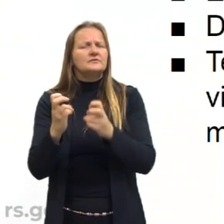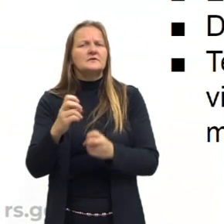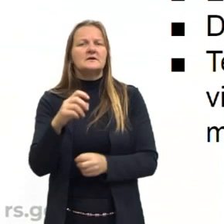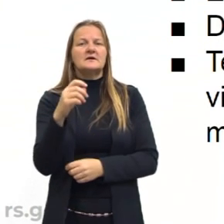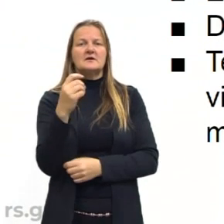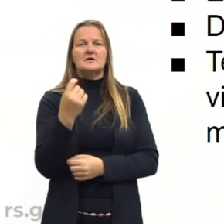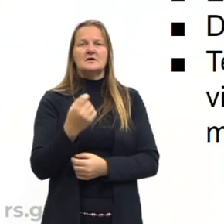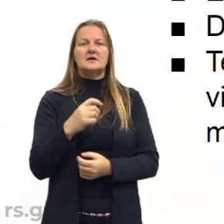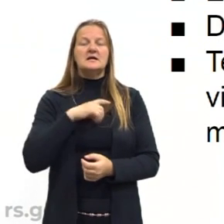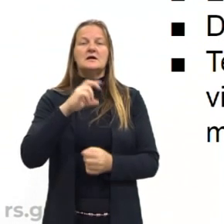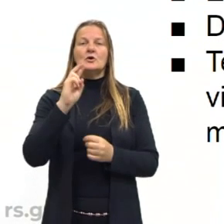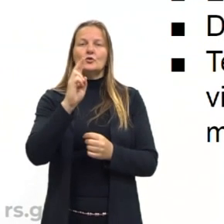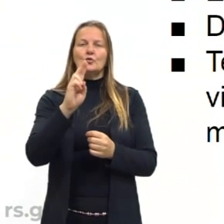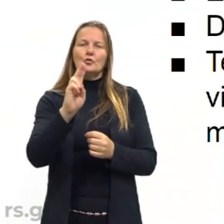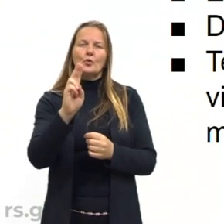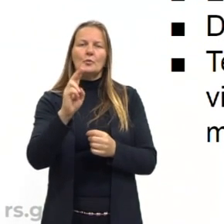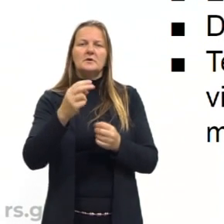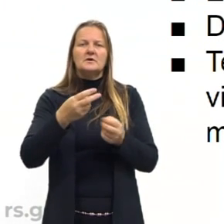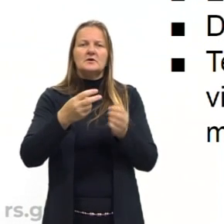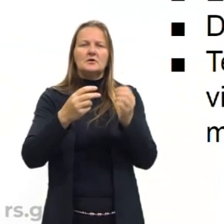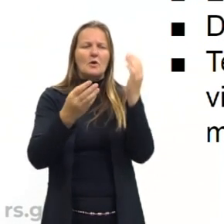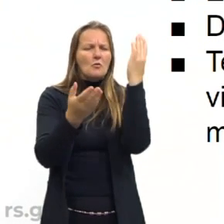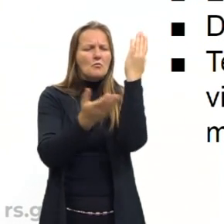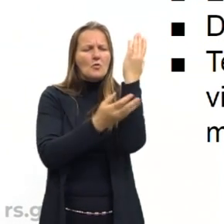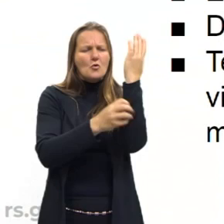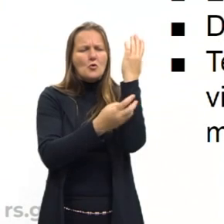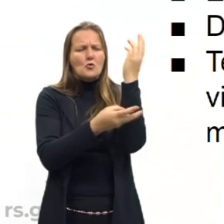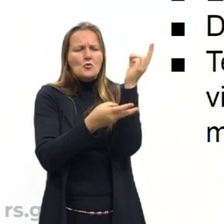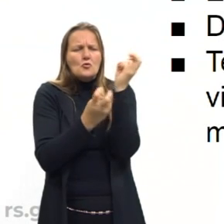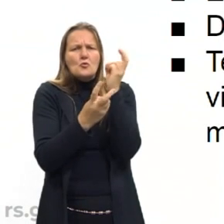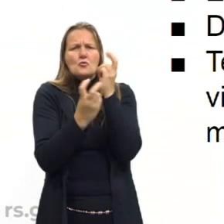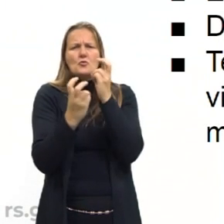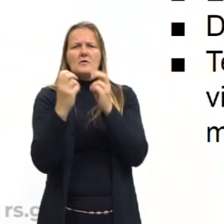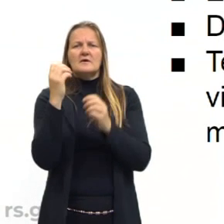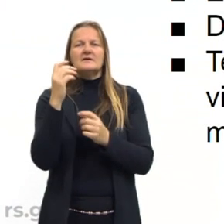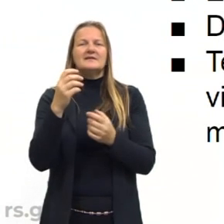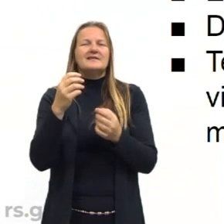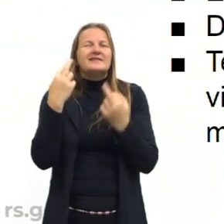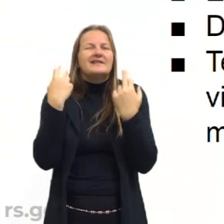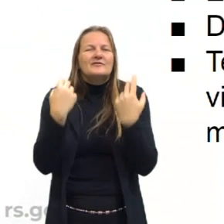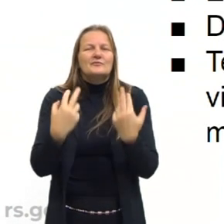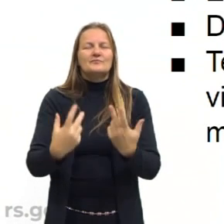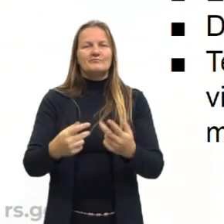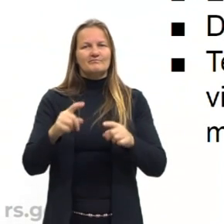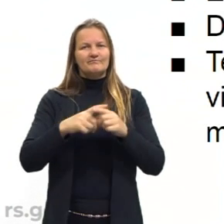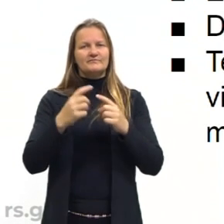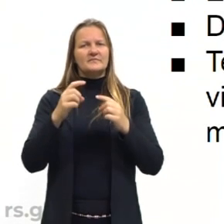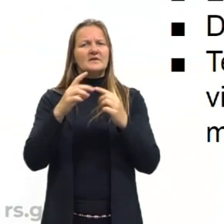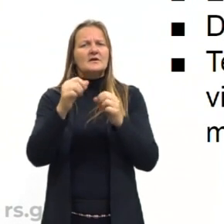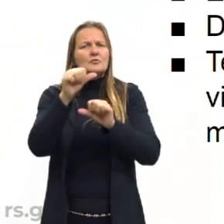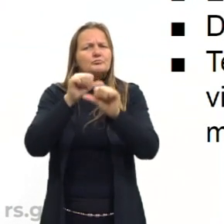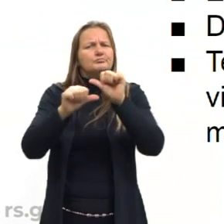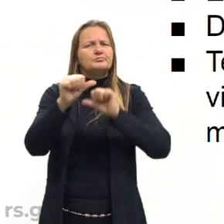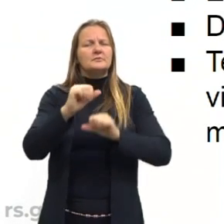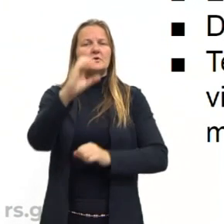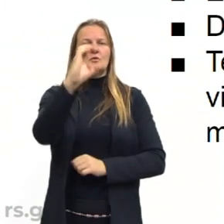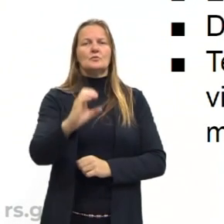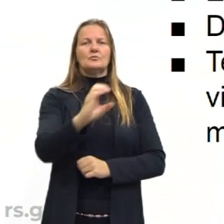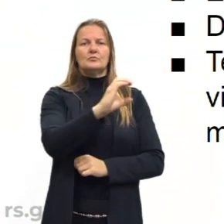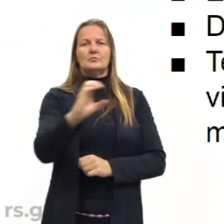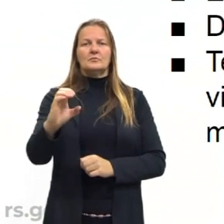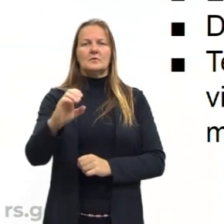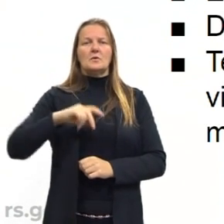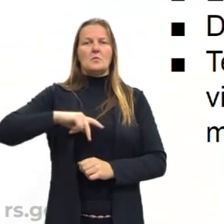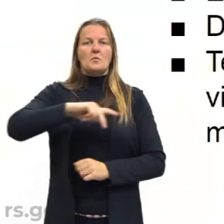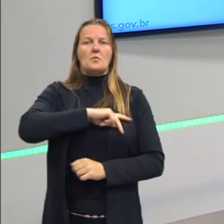que o que a gente chama de extrativismo. Também tinha uma preocupação em catequizar, em converter novos povos para